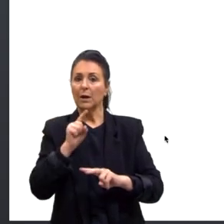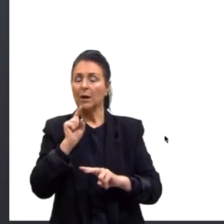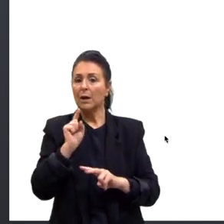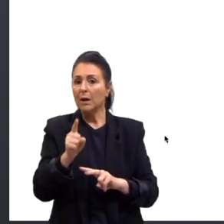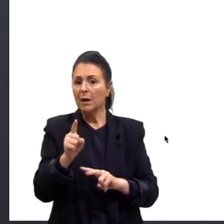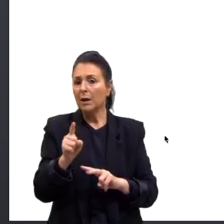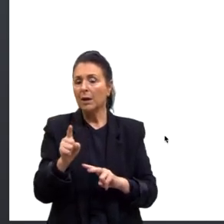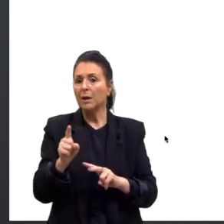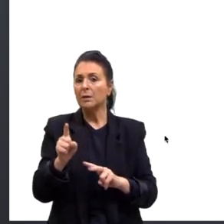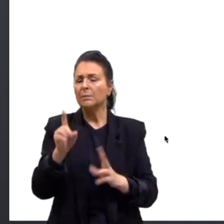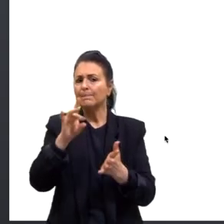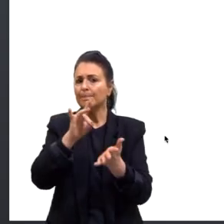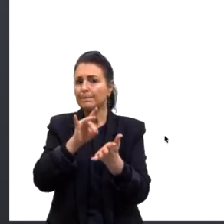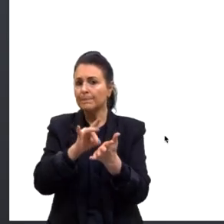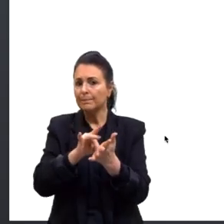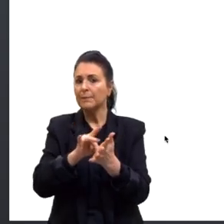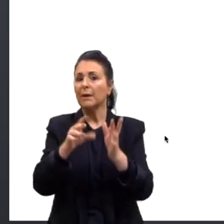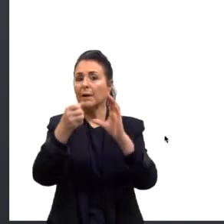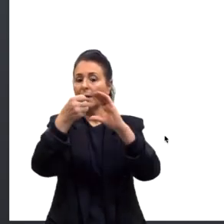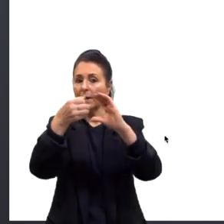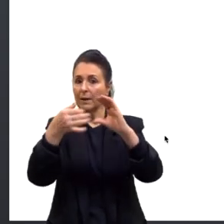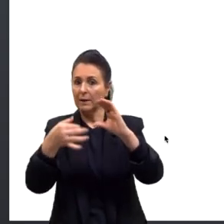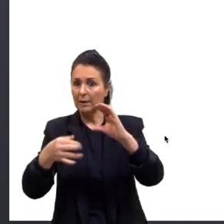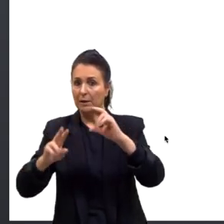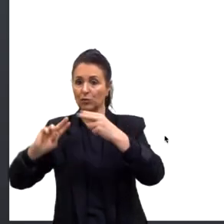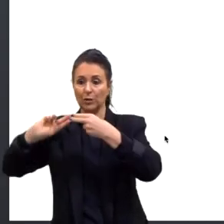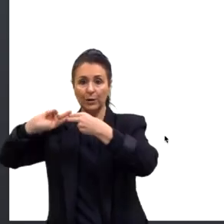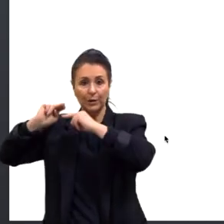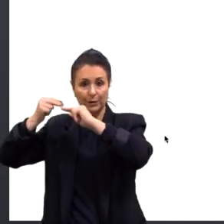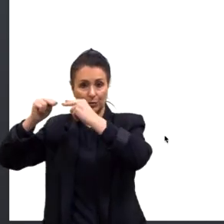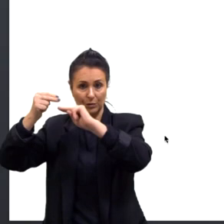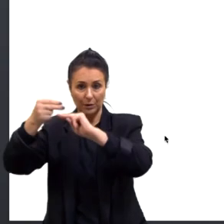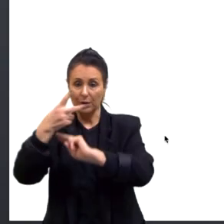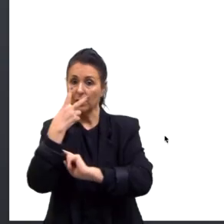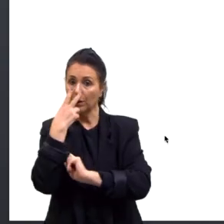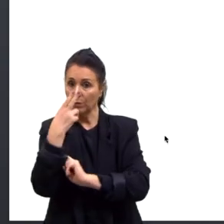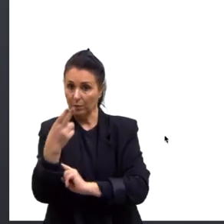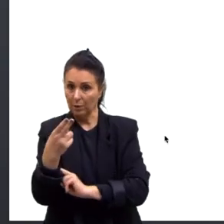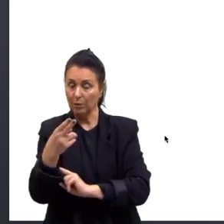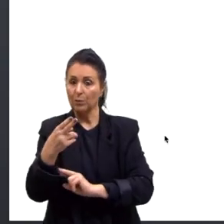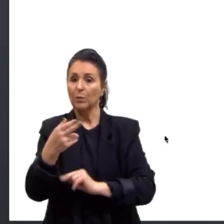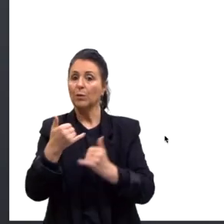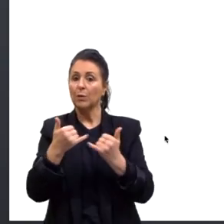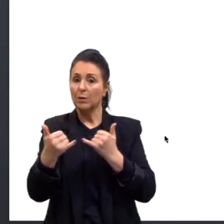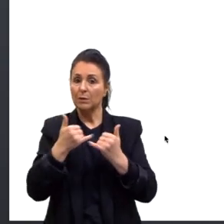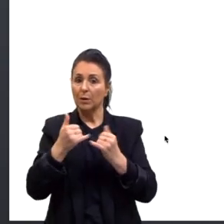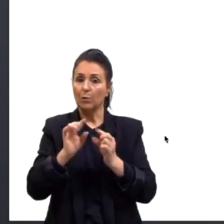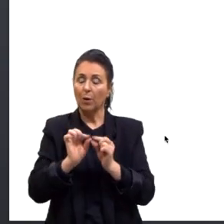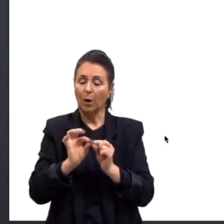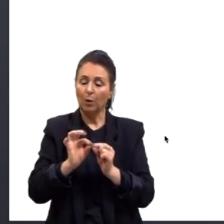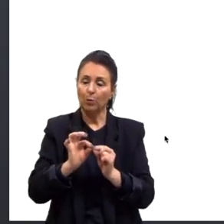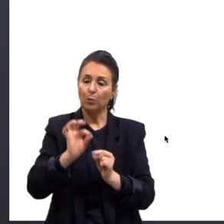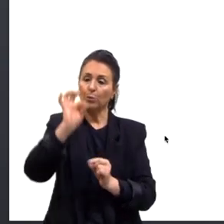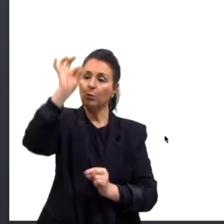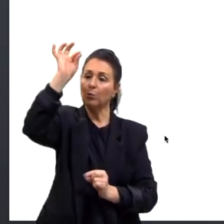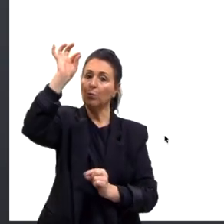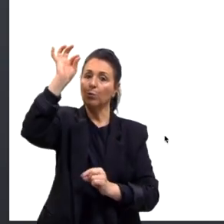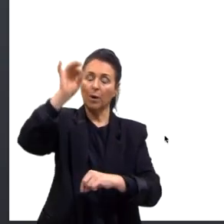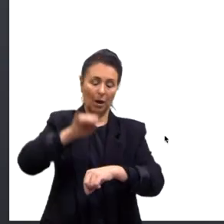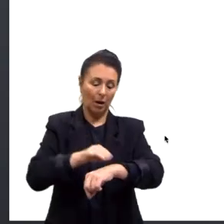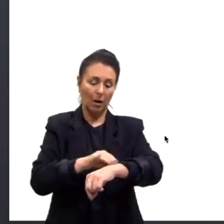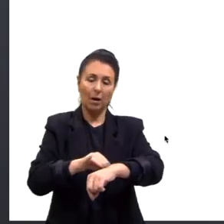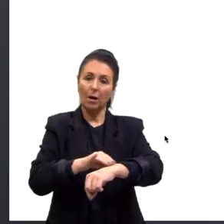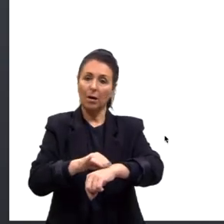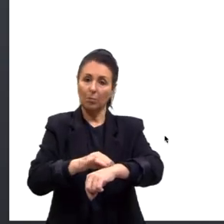mesma característica hereditária, como, mais uma vez, um exemplo, a altura, a cor de pele,